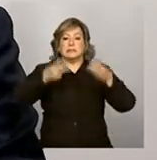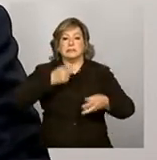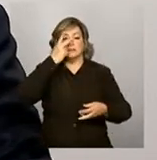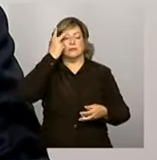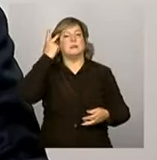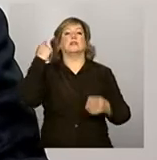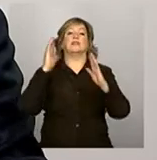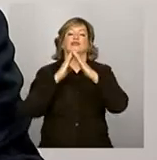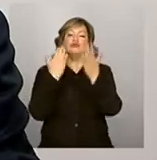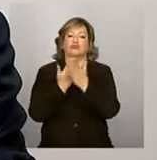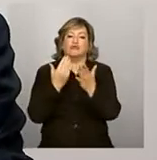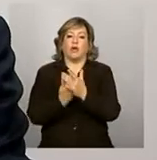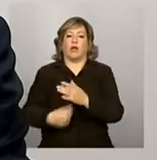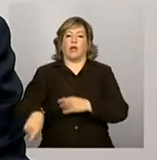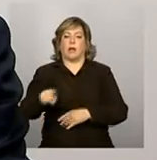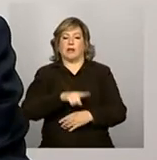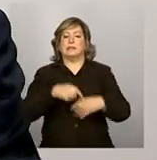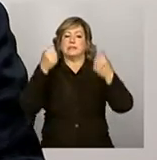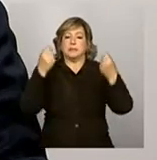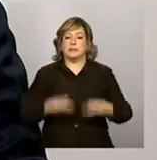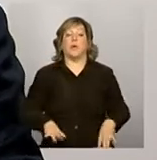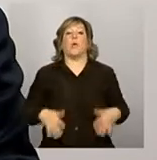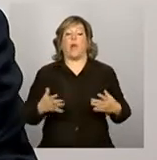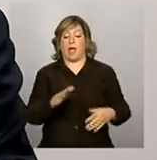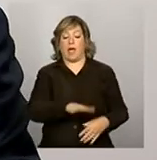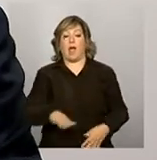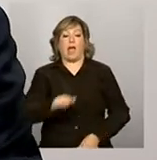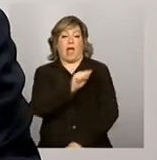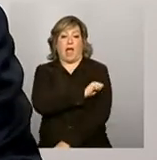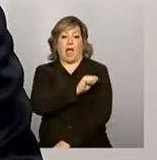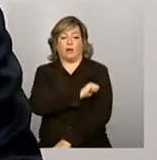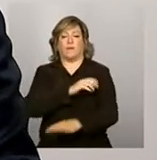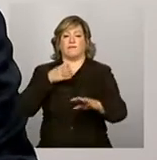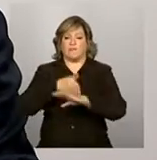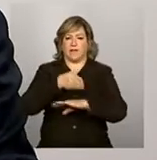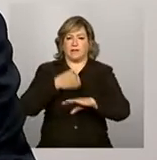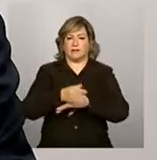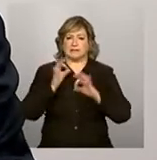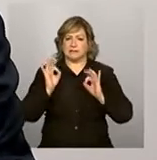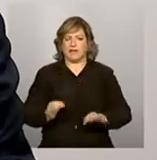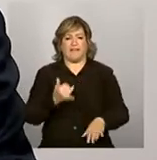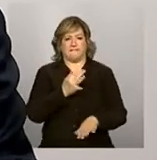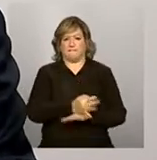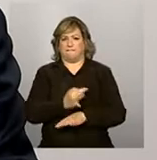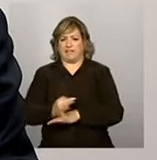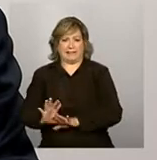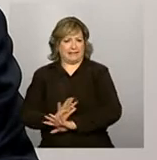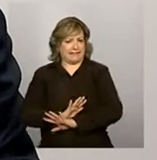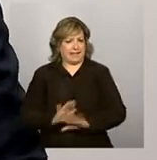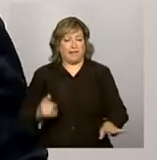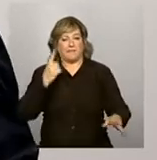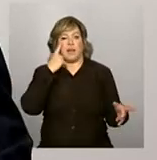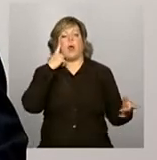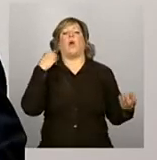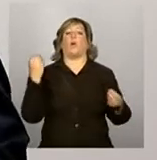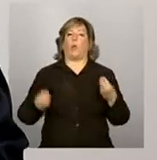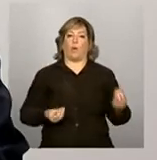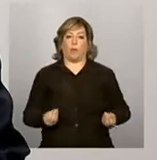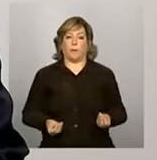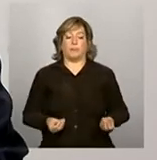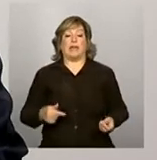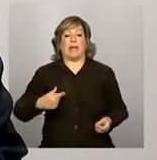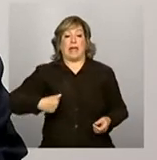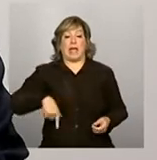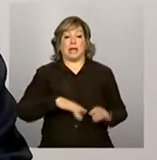prestem informações sobre a frequência dos seus alunos. Os alunos que estão nas famílias beneficiárias do programa. Então, esses